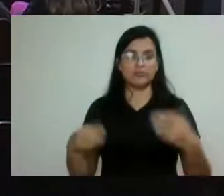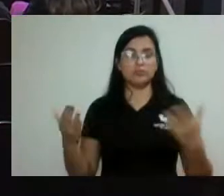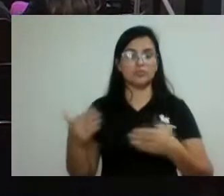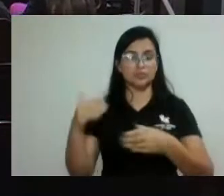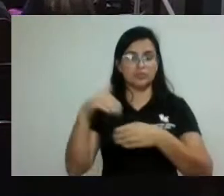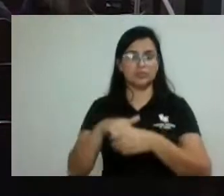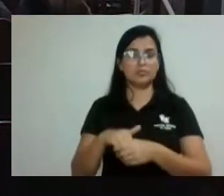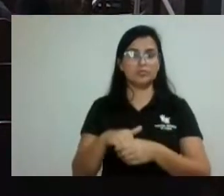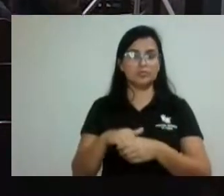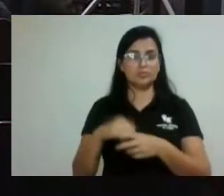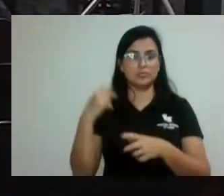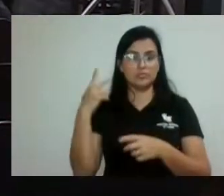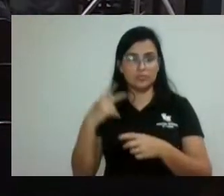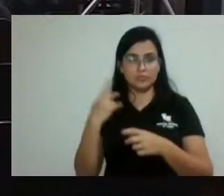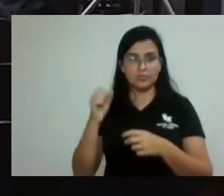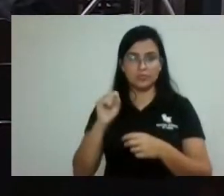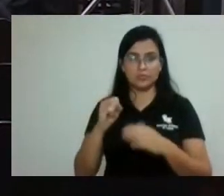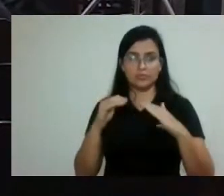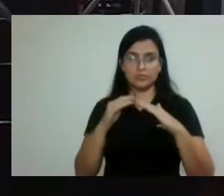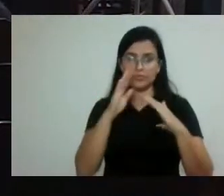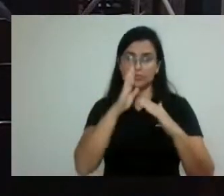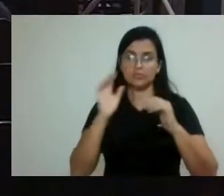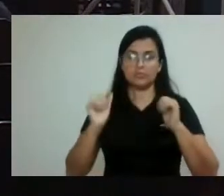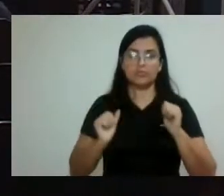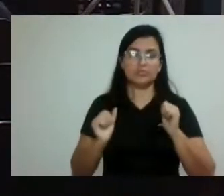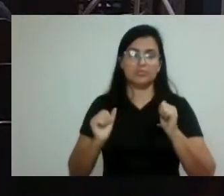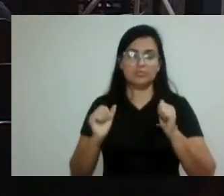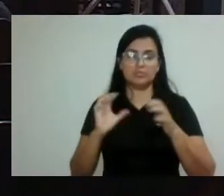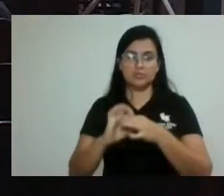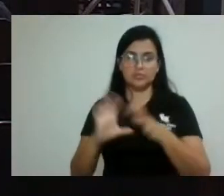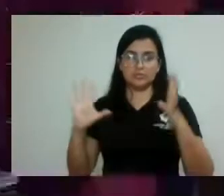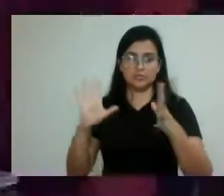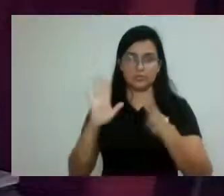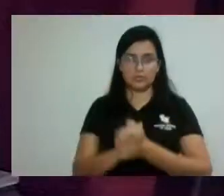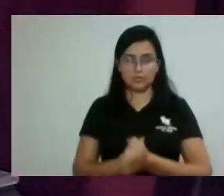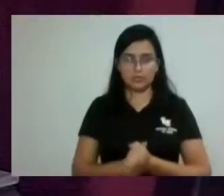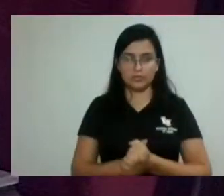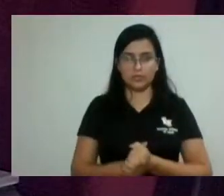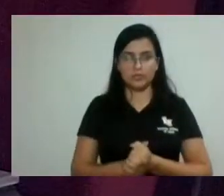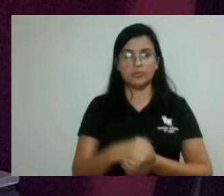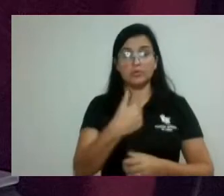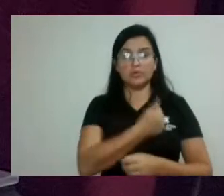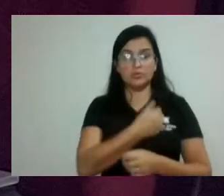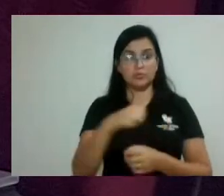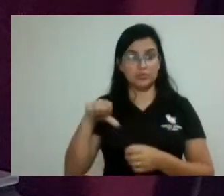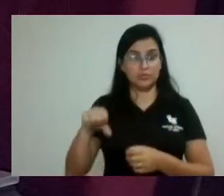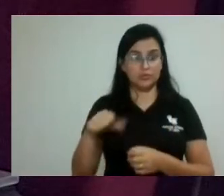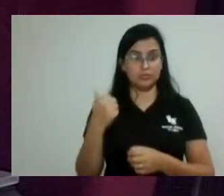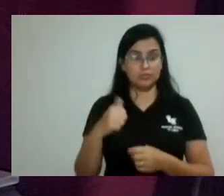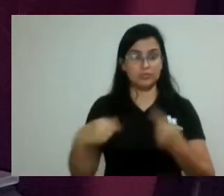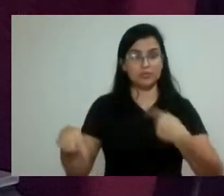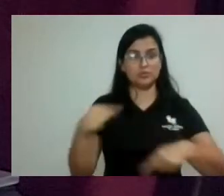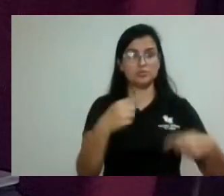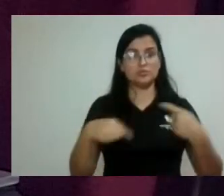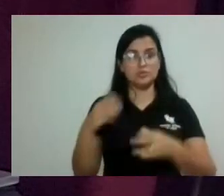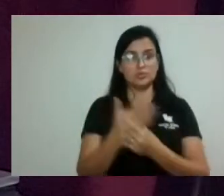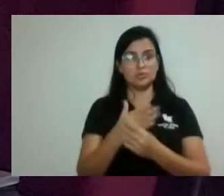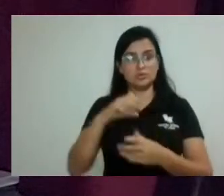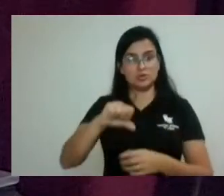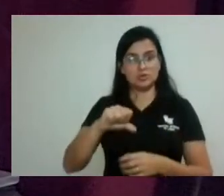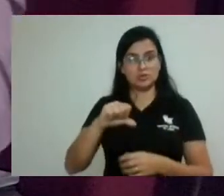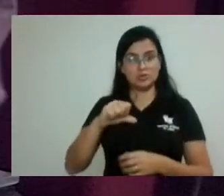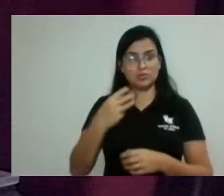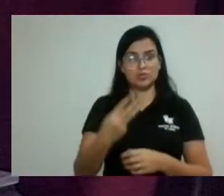Os vereadores e vereadores concordam, permaneçam como estão, aprovado. Número 9, primeira discussão, processo 93, 14 de